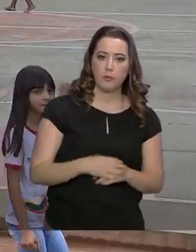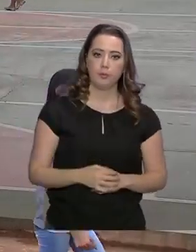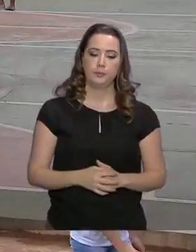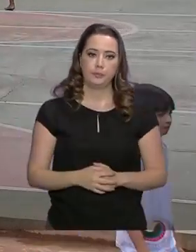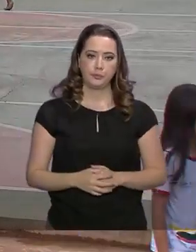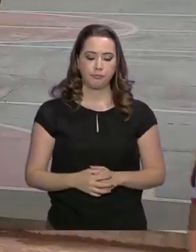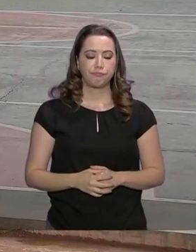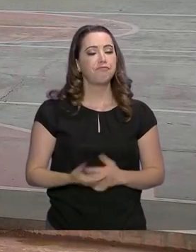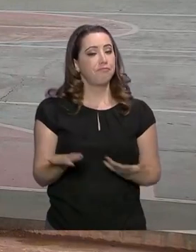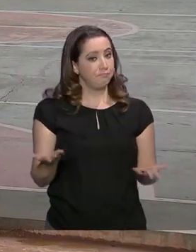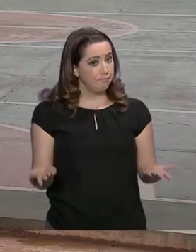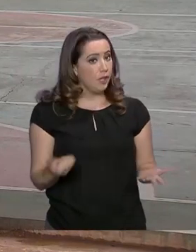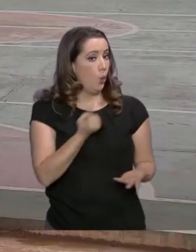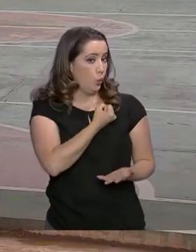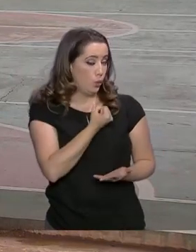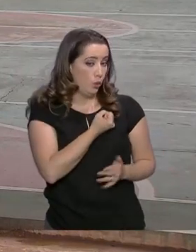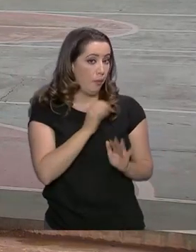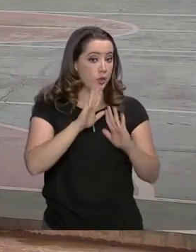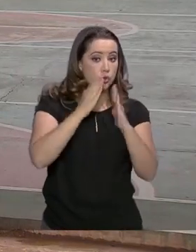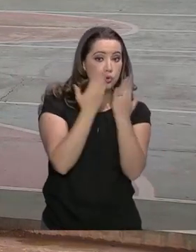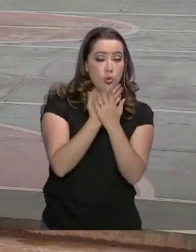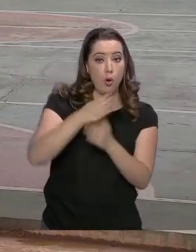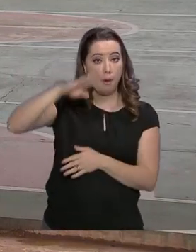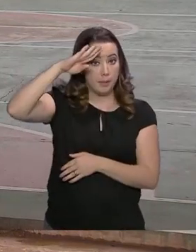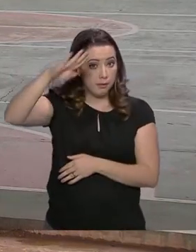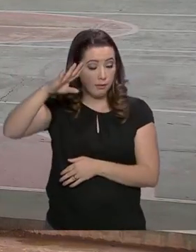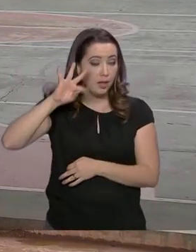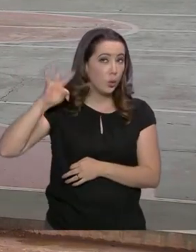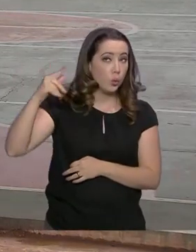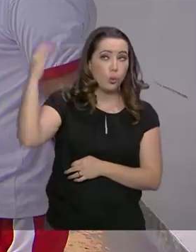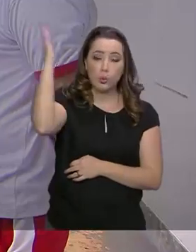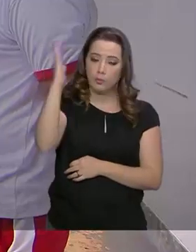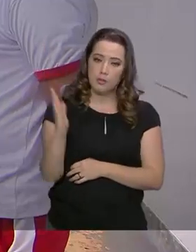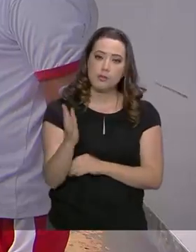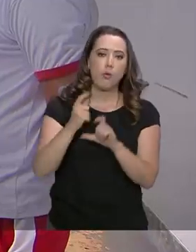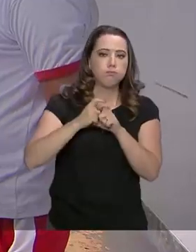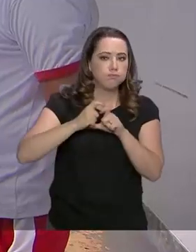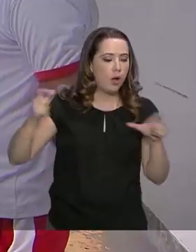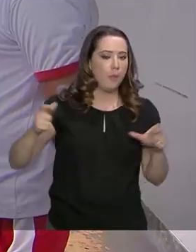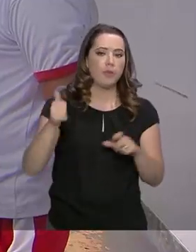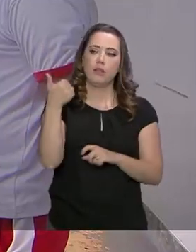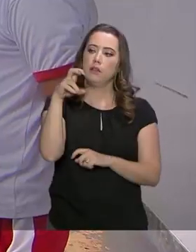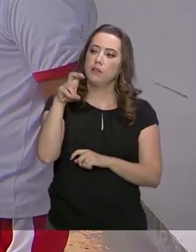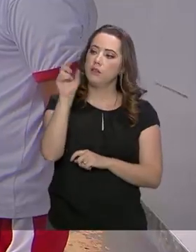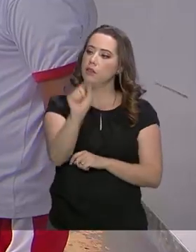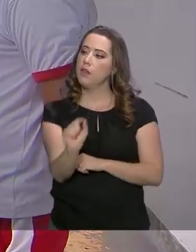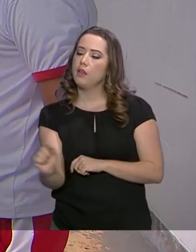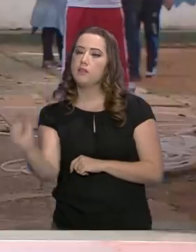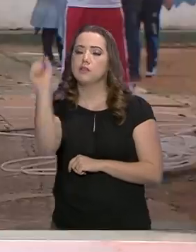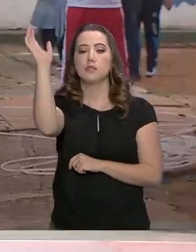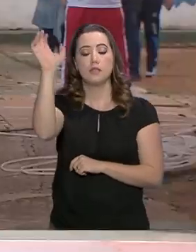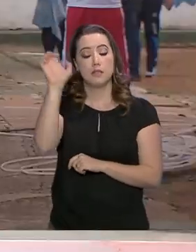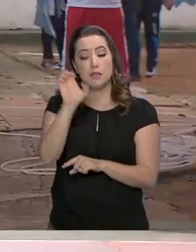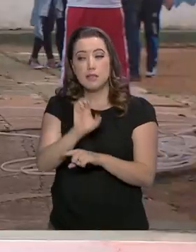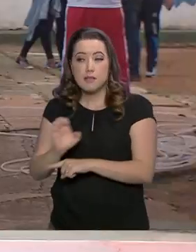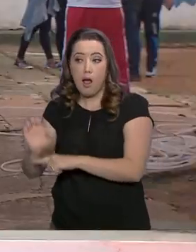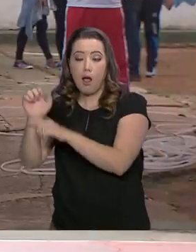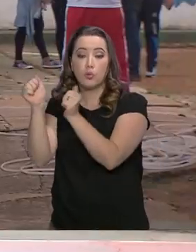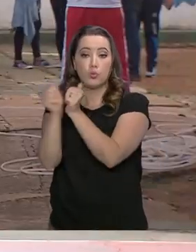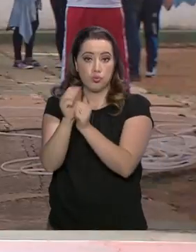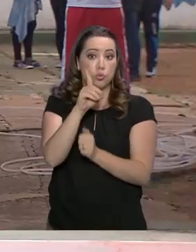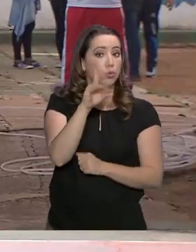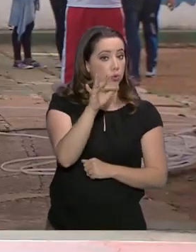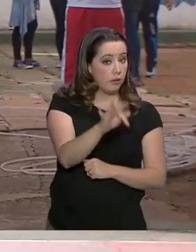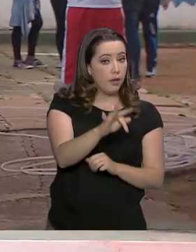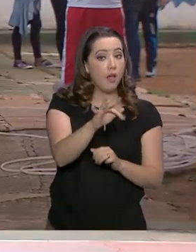O número de escolas cívico-militares em todo o país vai aumentar. Quinze estados e o Distrito Federal aderiram ao programa